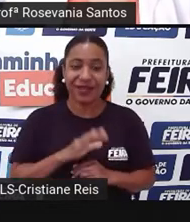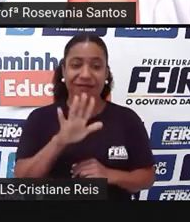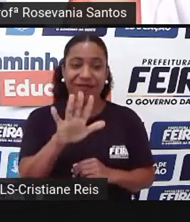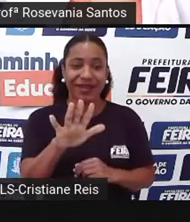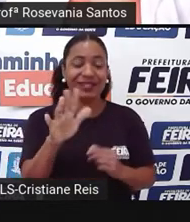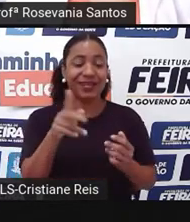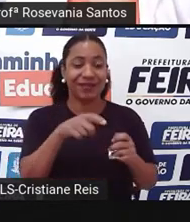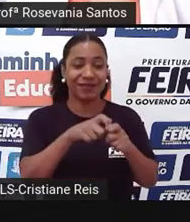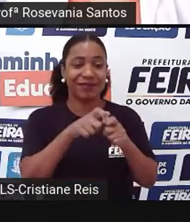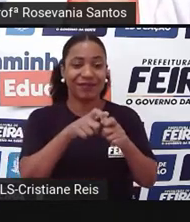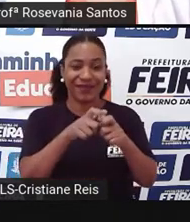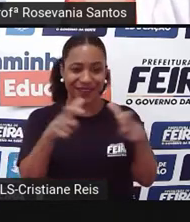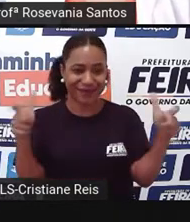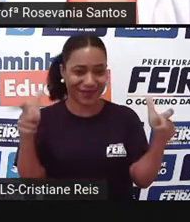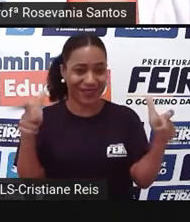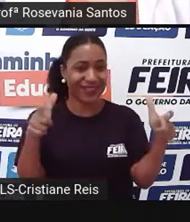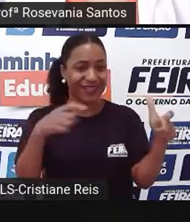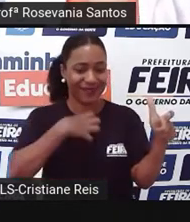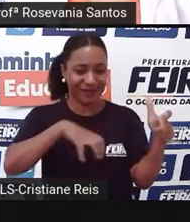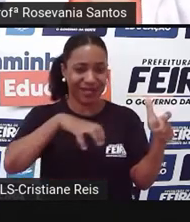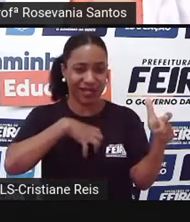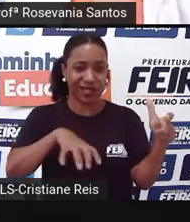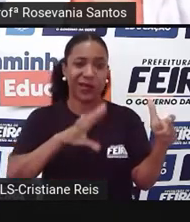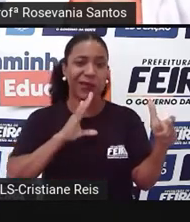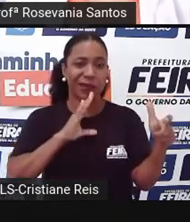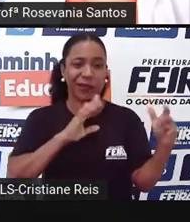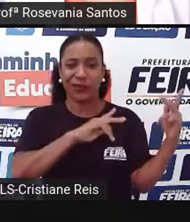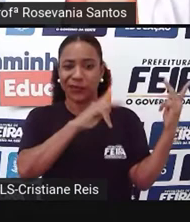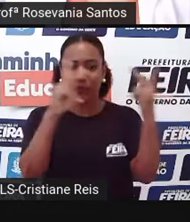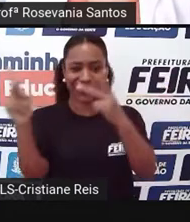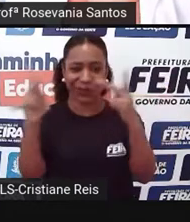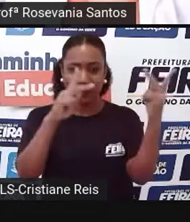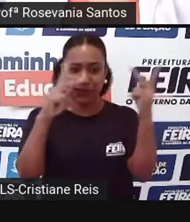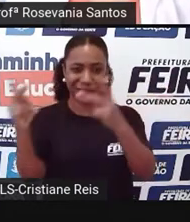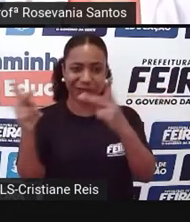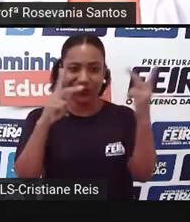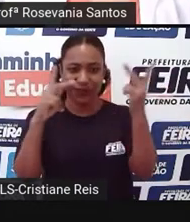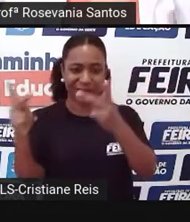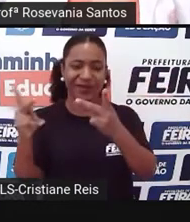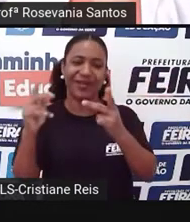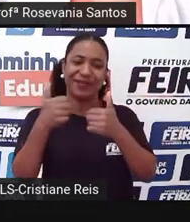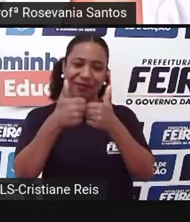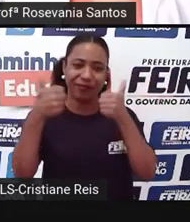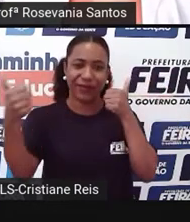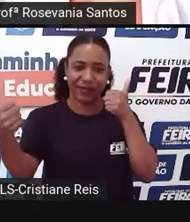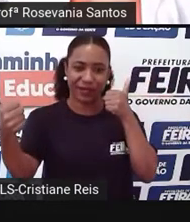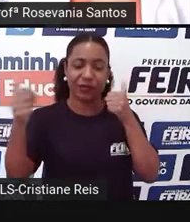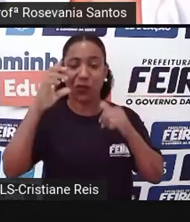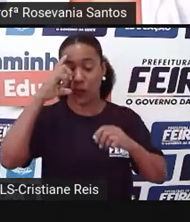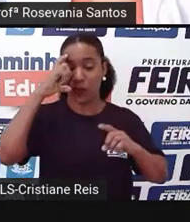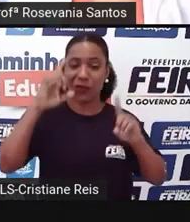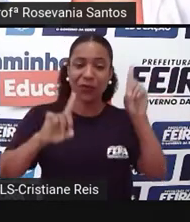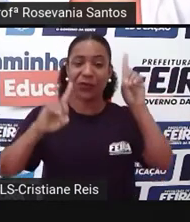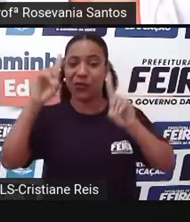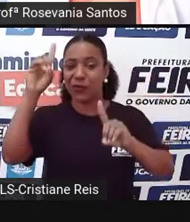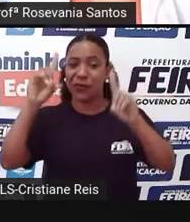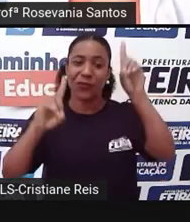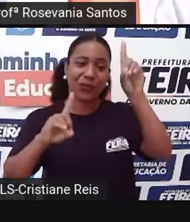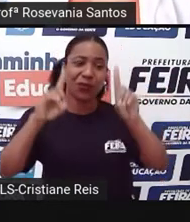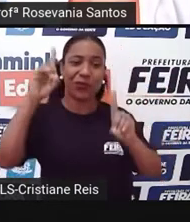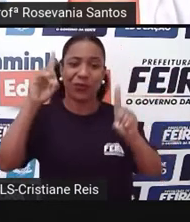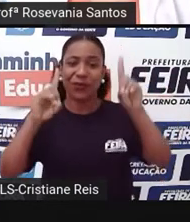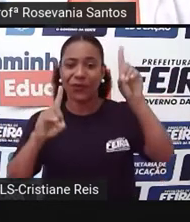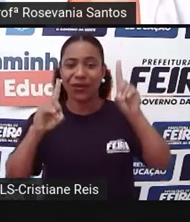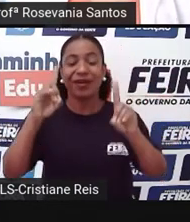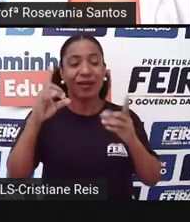das pessoas aqui na Bahia já foram, né, quando não vão para o Carnaval, vão para a Micareta, que é um bem parecido, né, só muda de